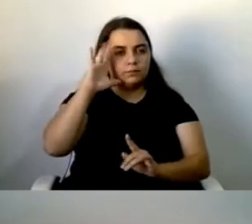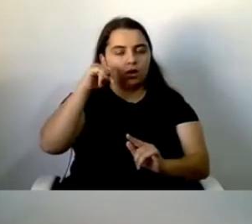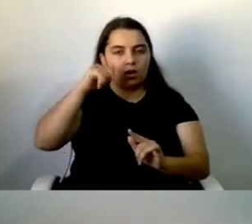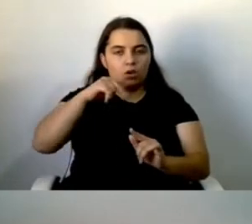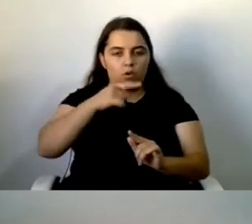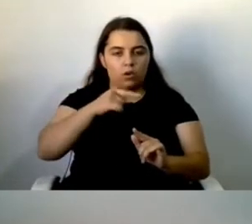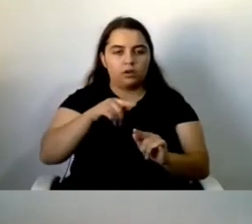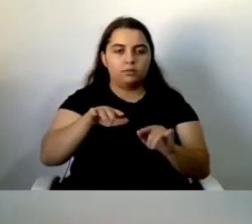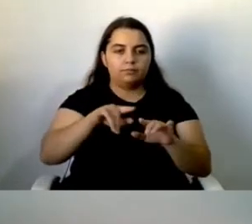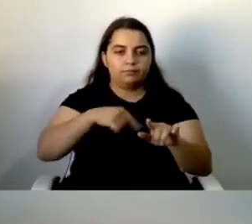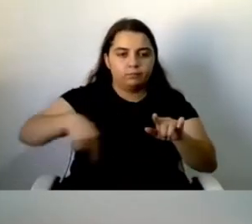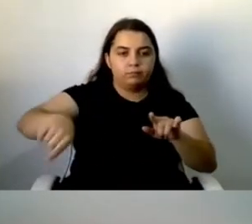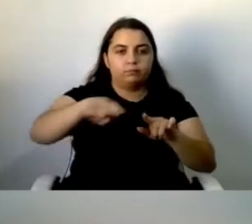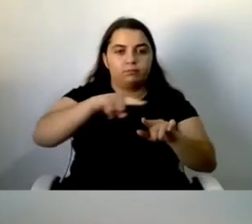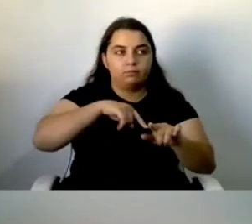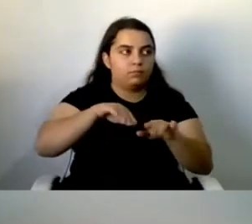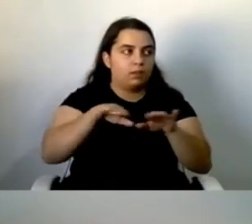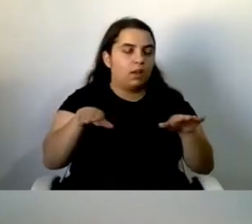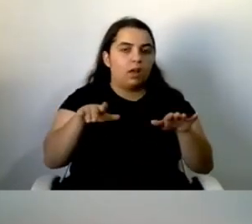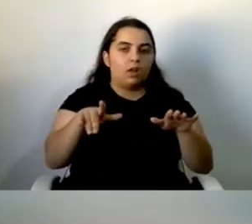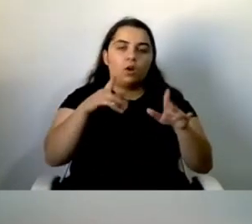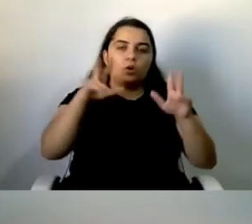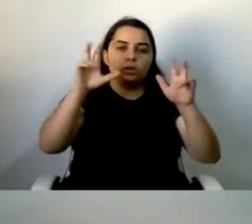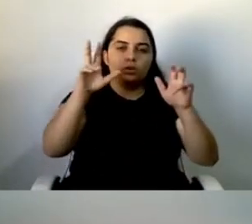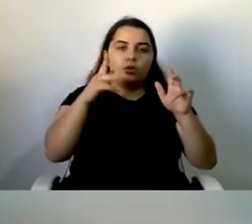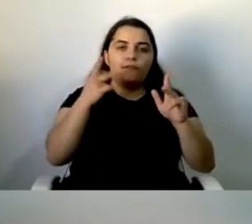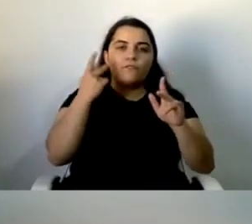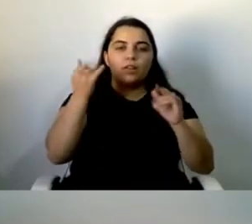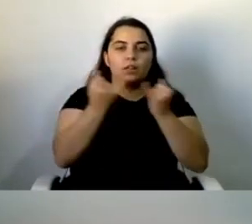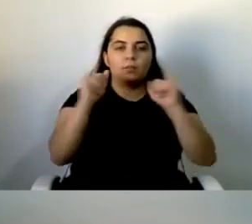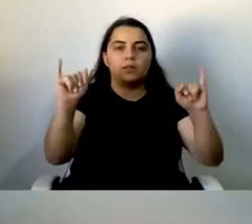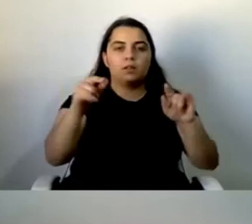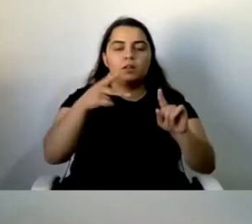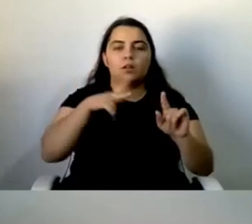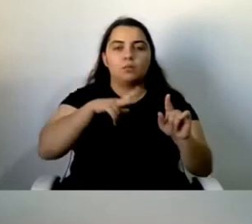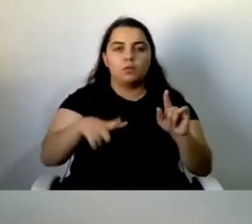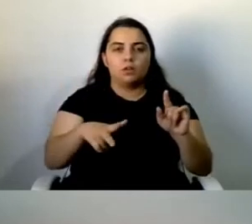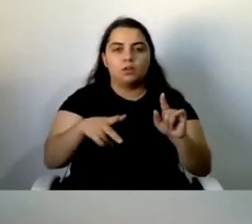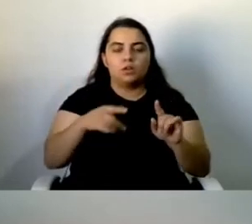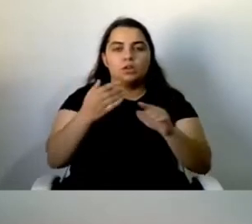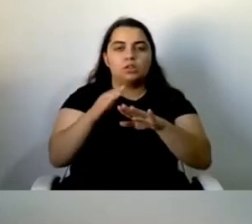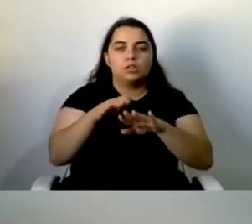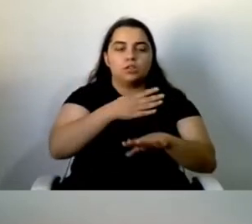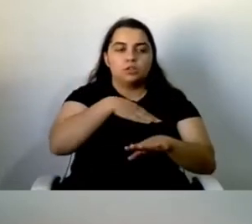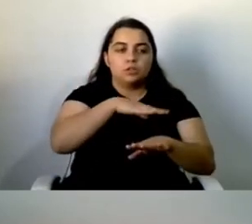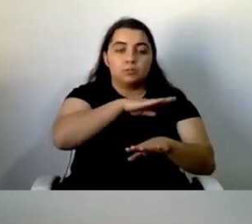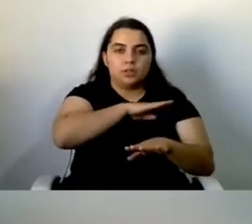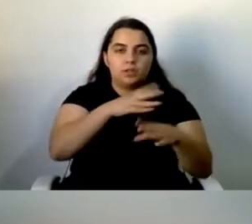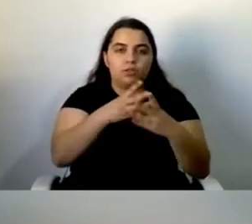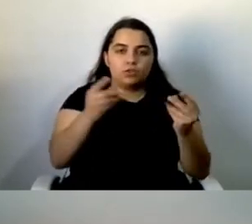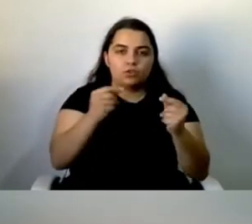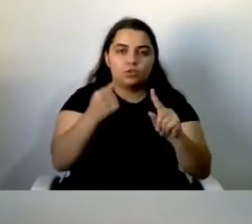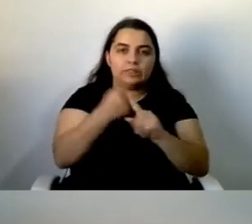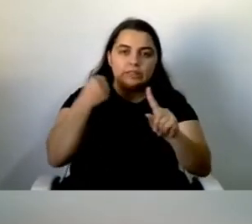intitula-se Vida Independente em Portugal, Experiências, Soluções e Desafios, verifico que temos o Abílio